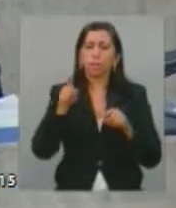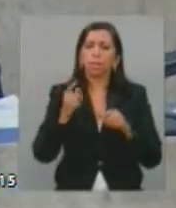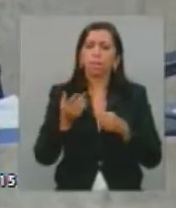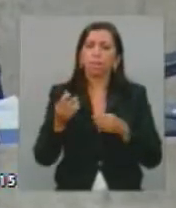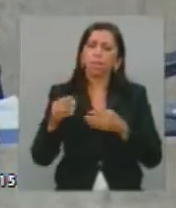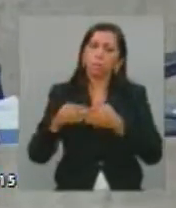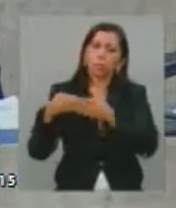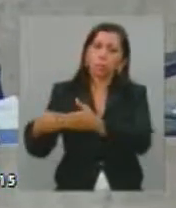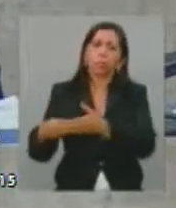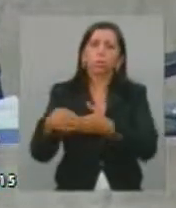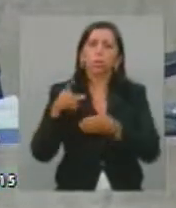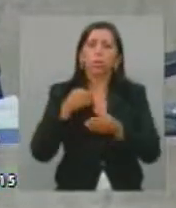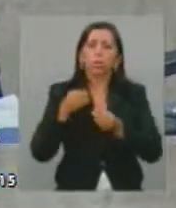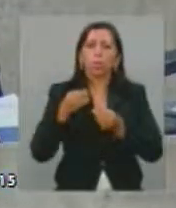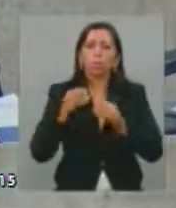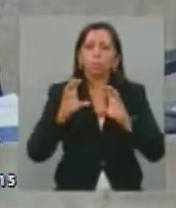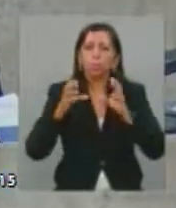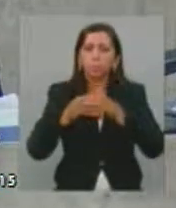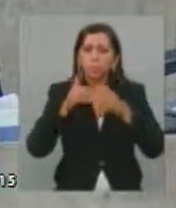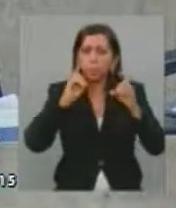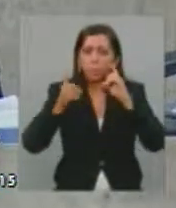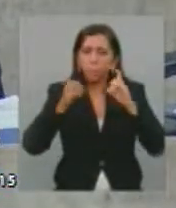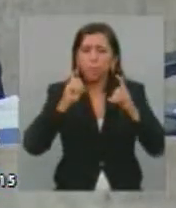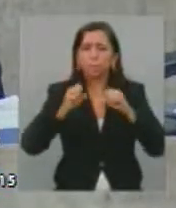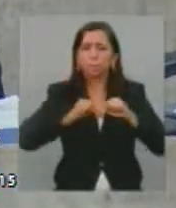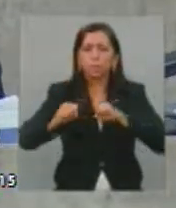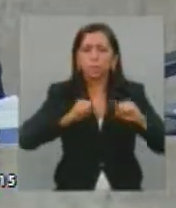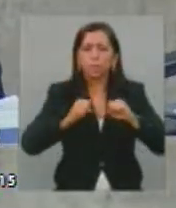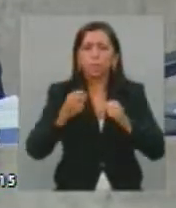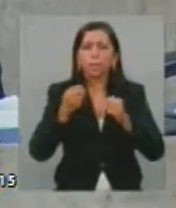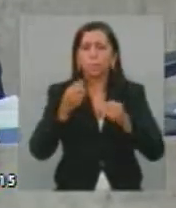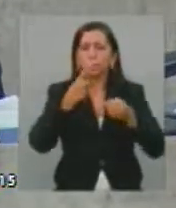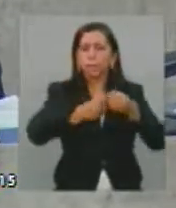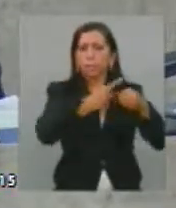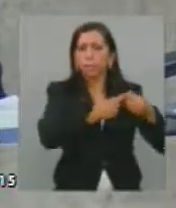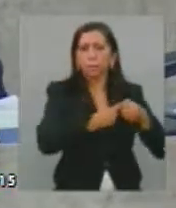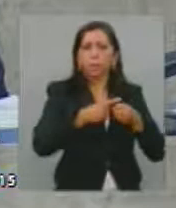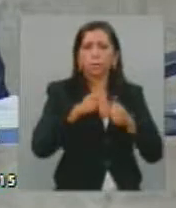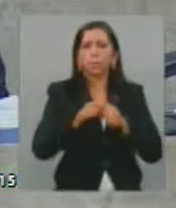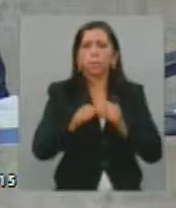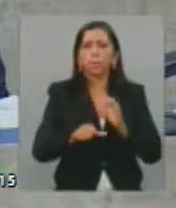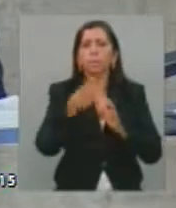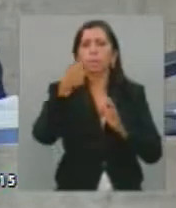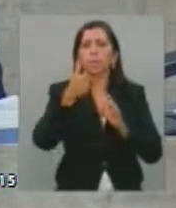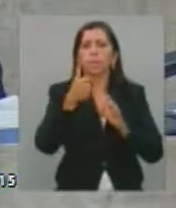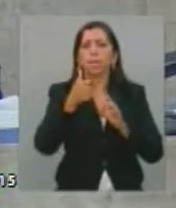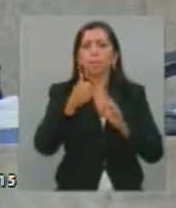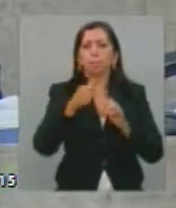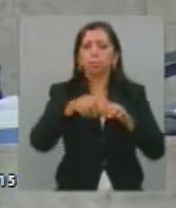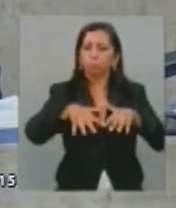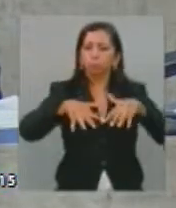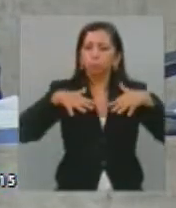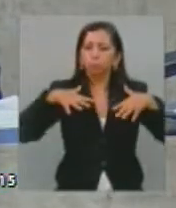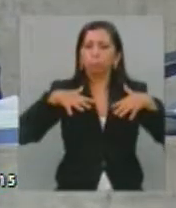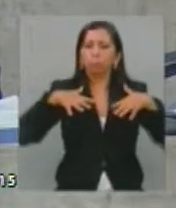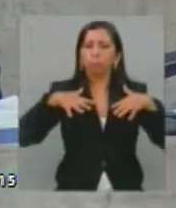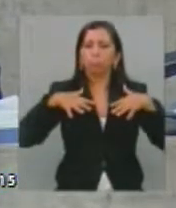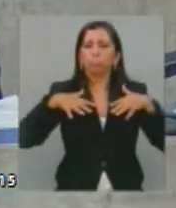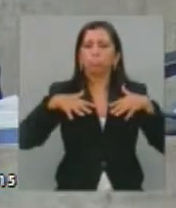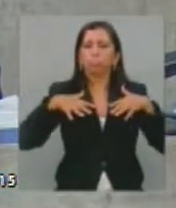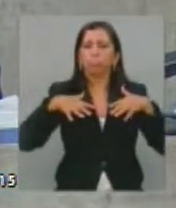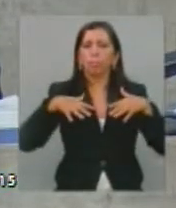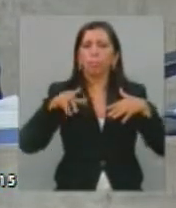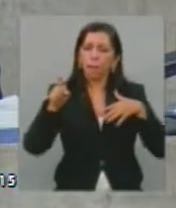iniciarmos um ciclo de debates, de conscientização no interior. E fizemos a primeira audiência pública que ela